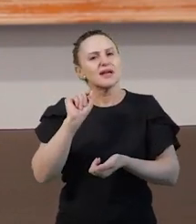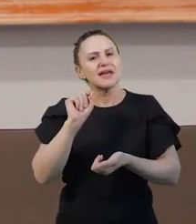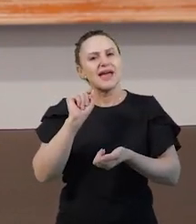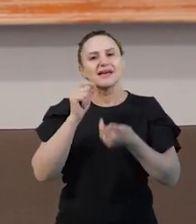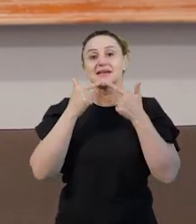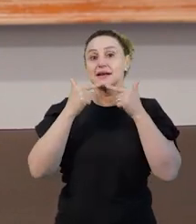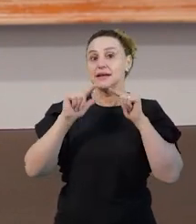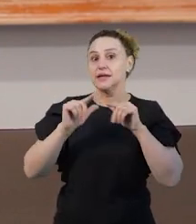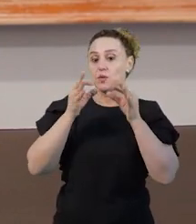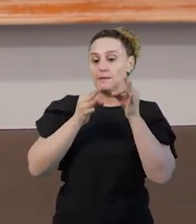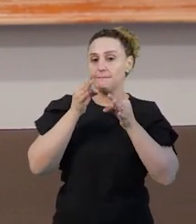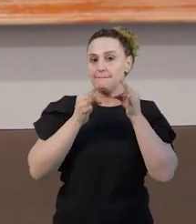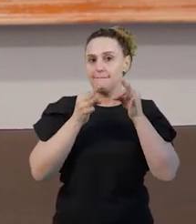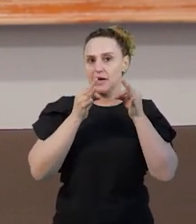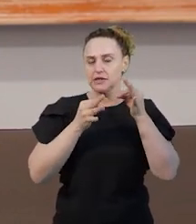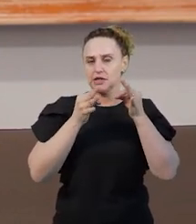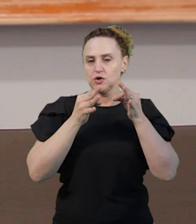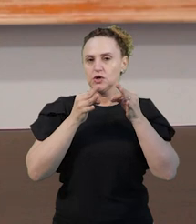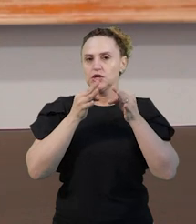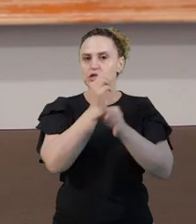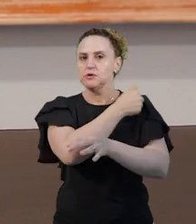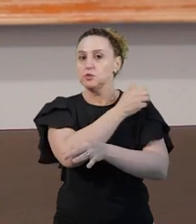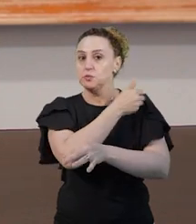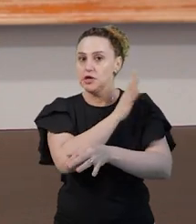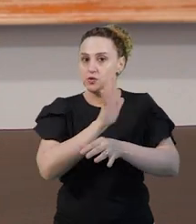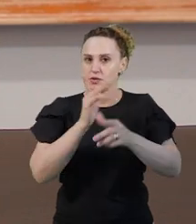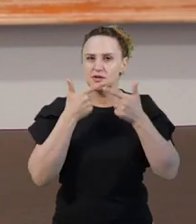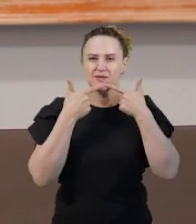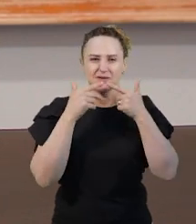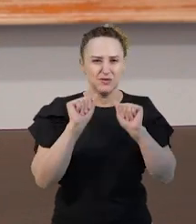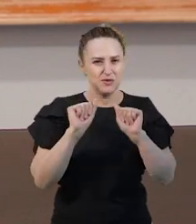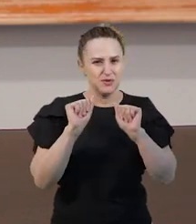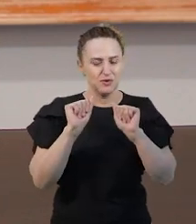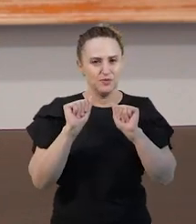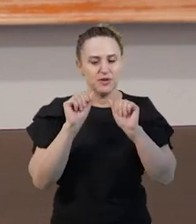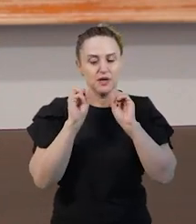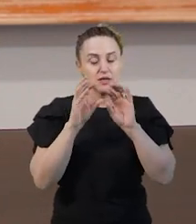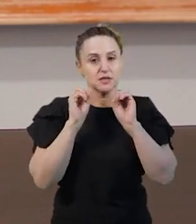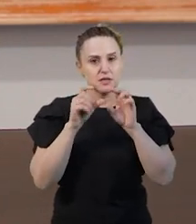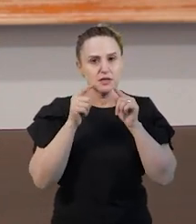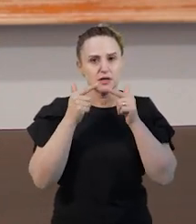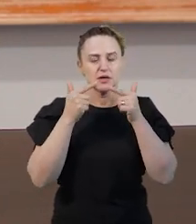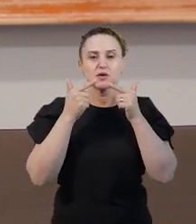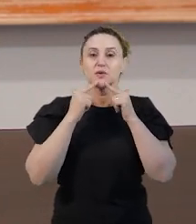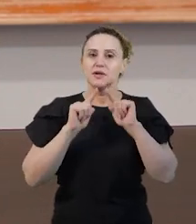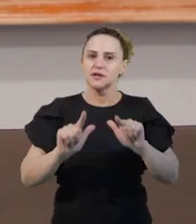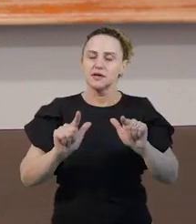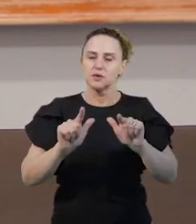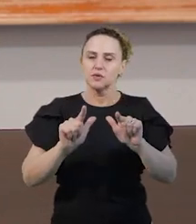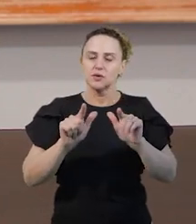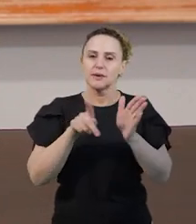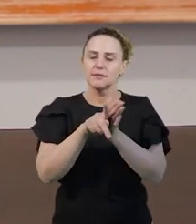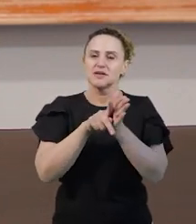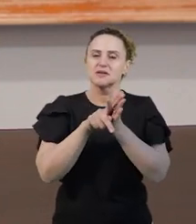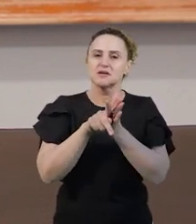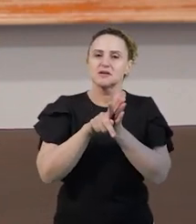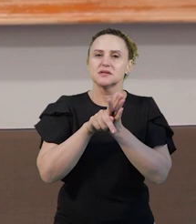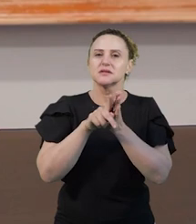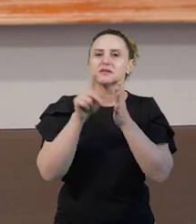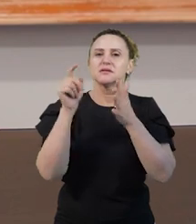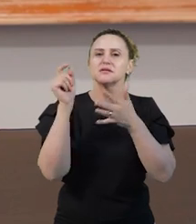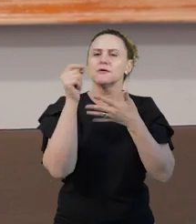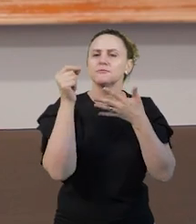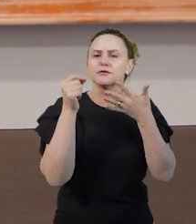padrão, da variação e do preconceito linguístico, ensino de língua e pesquisa e alternativas